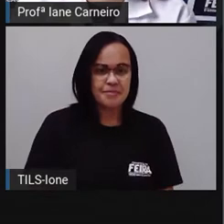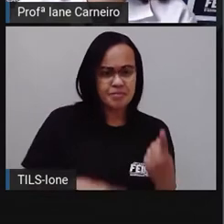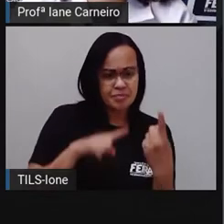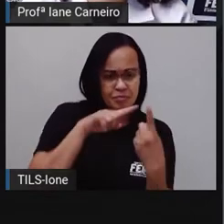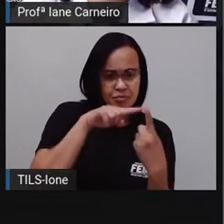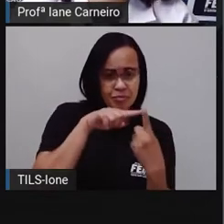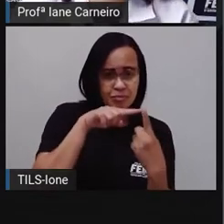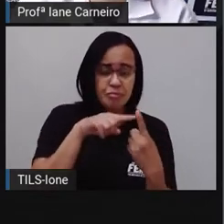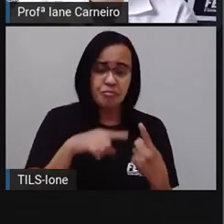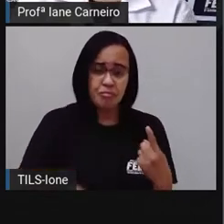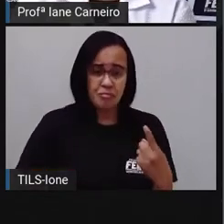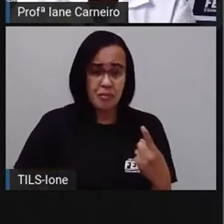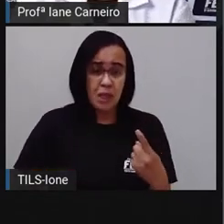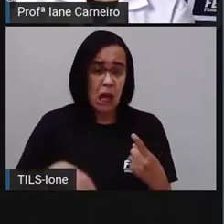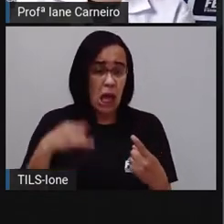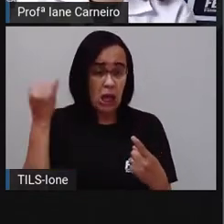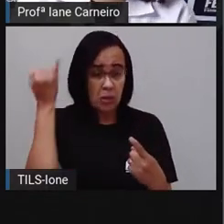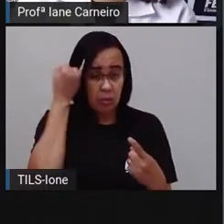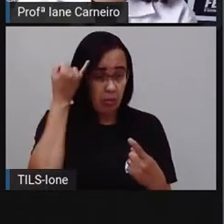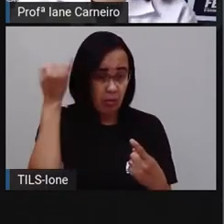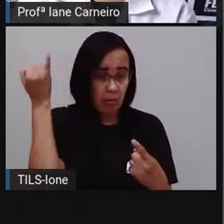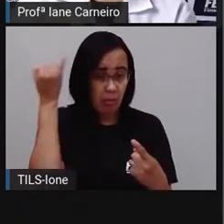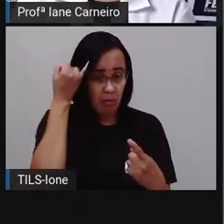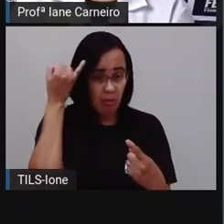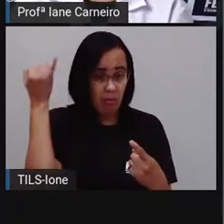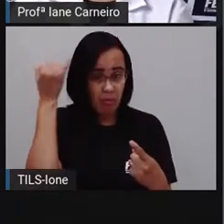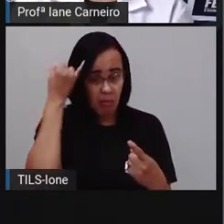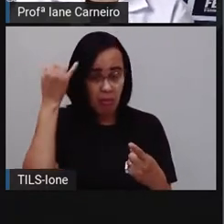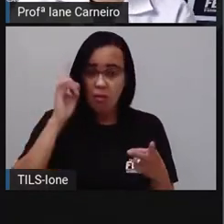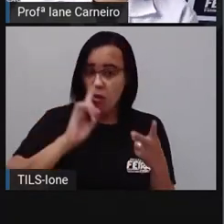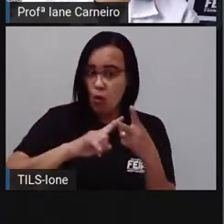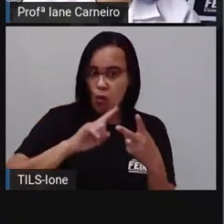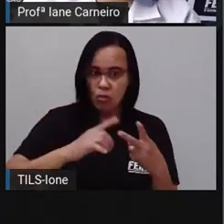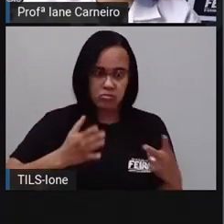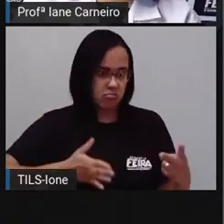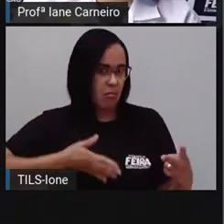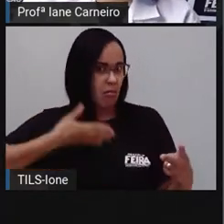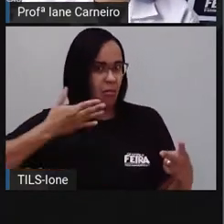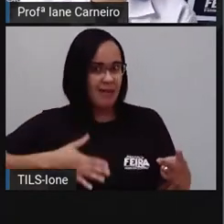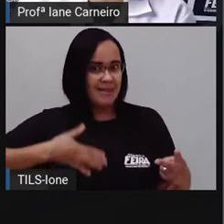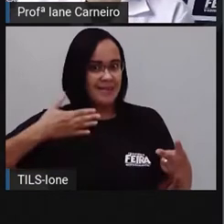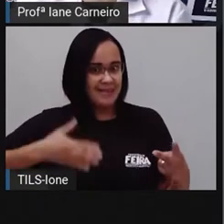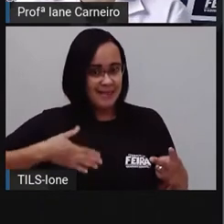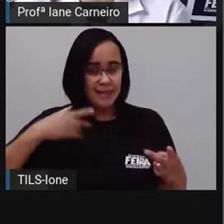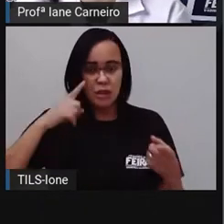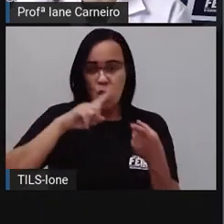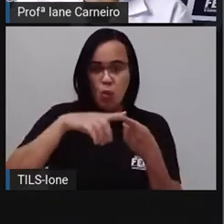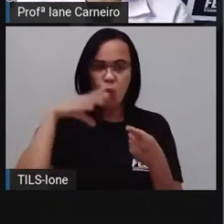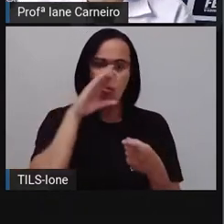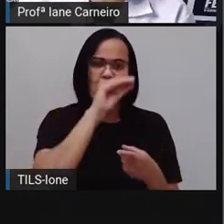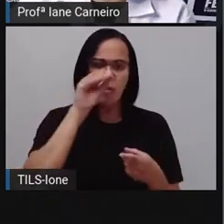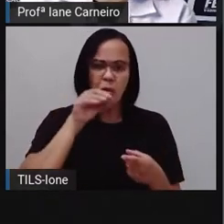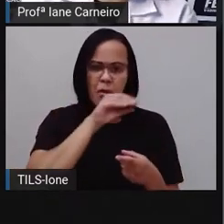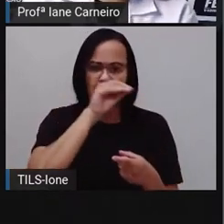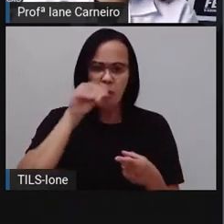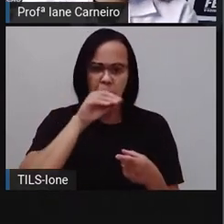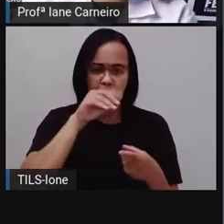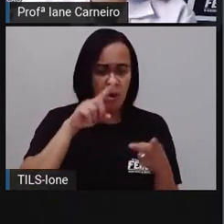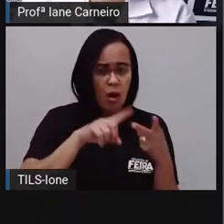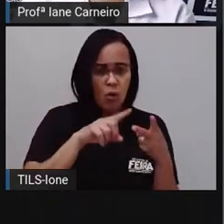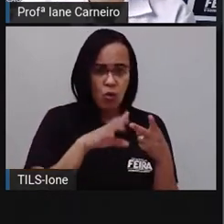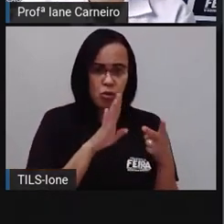Um é preguiçoso, outro animado. Um é falante, outro é calado.